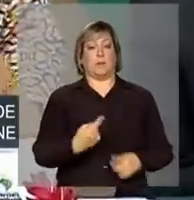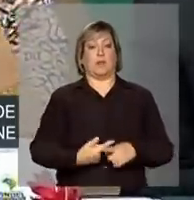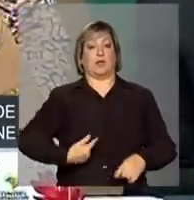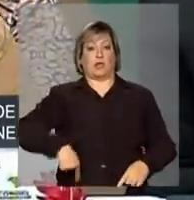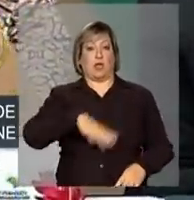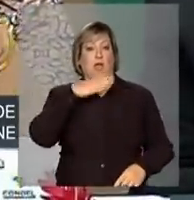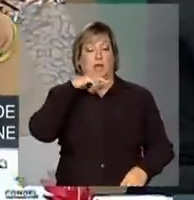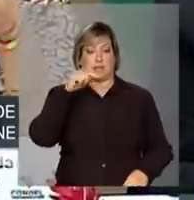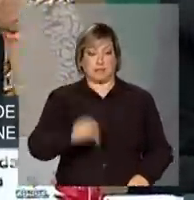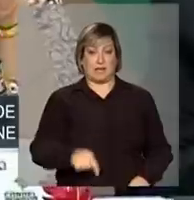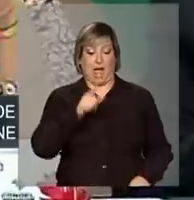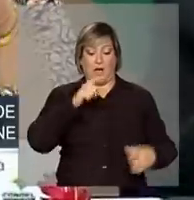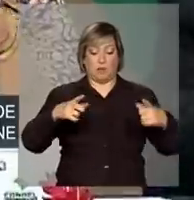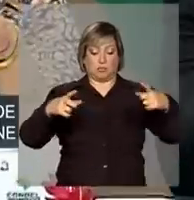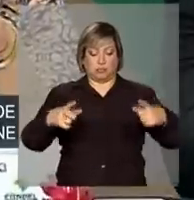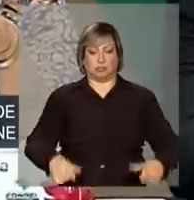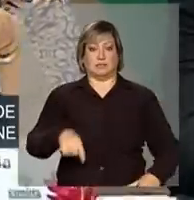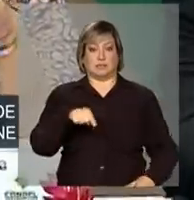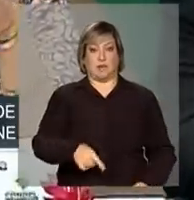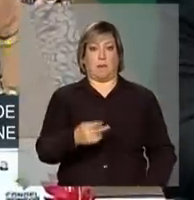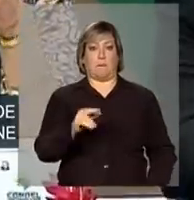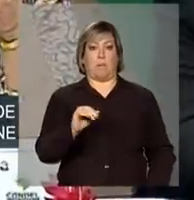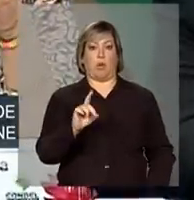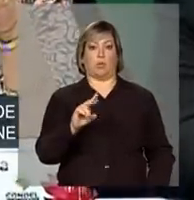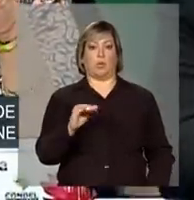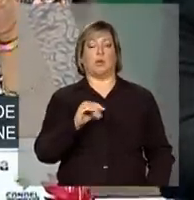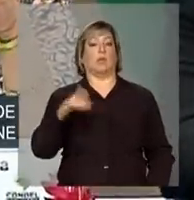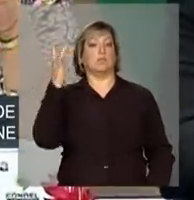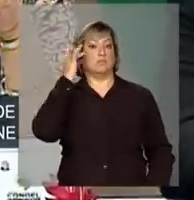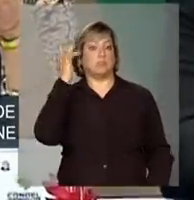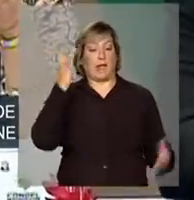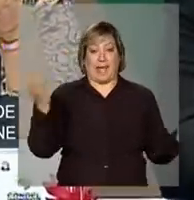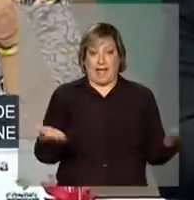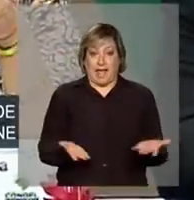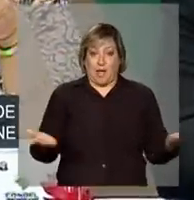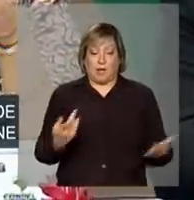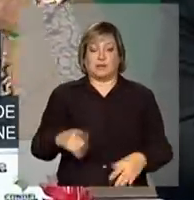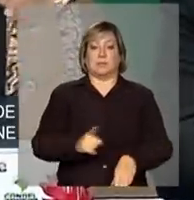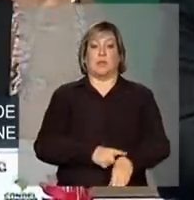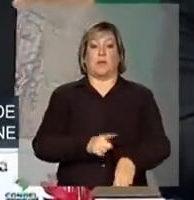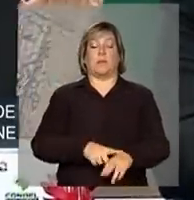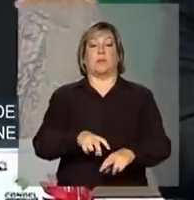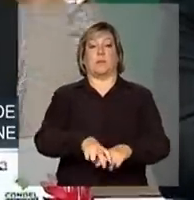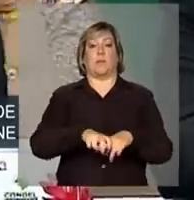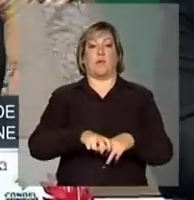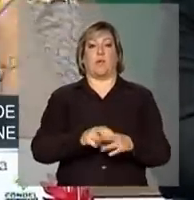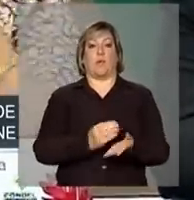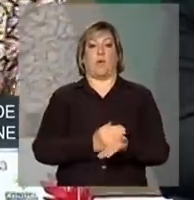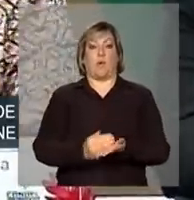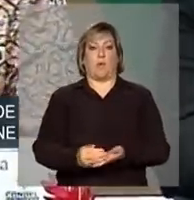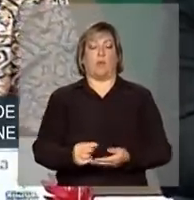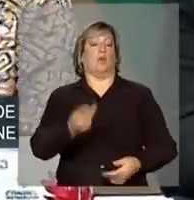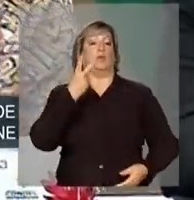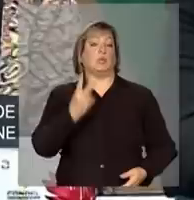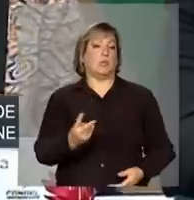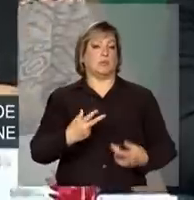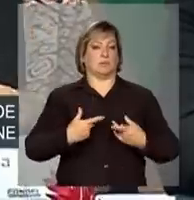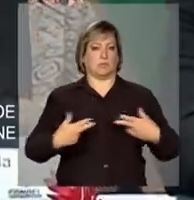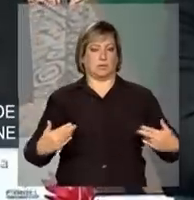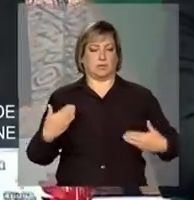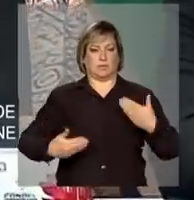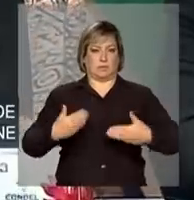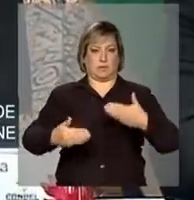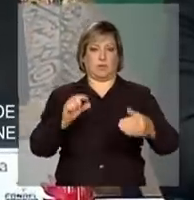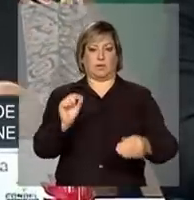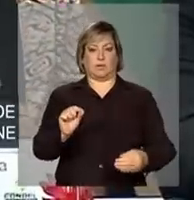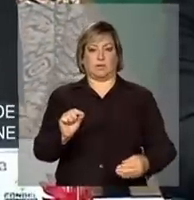cisternas de produção são estratégicas nesse momento que nós vamos ter, de iniciar dois processos, que